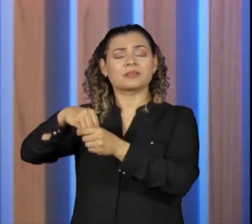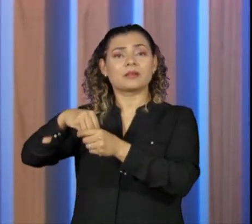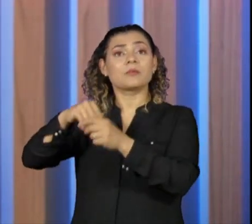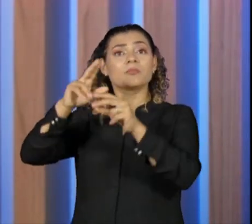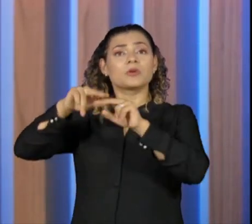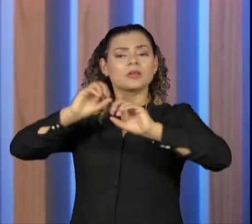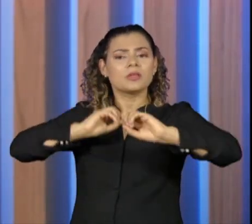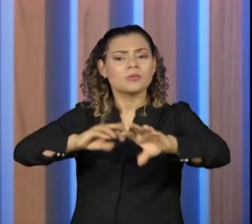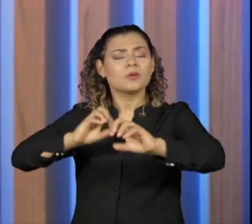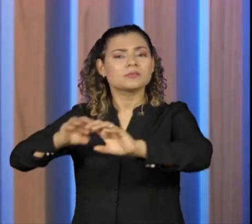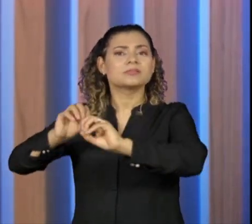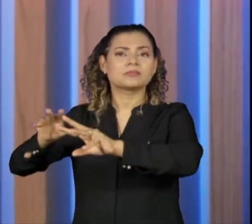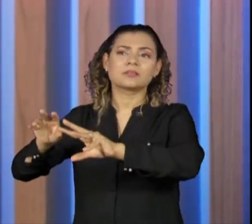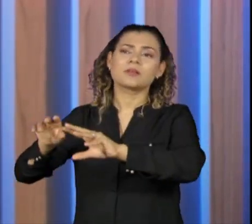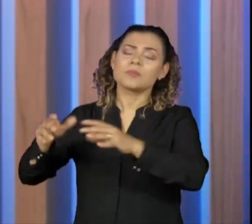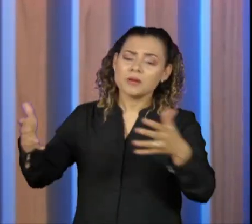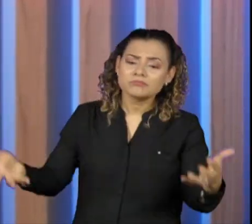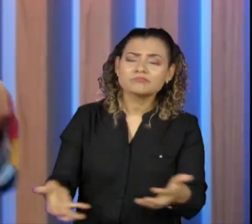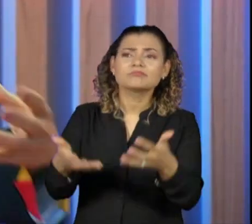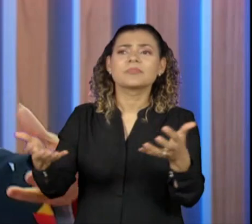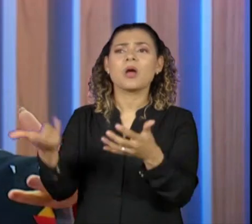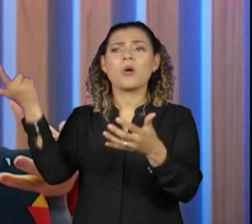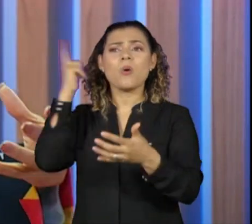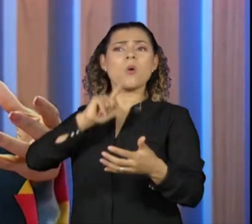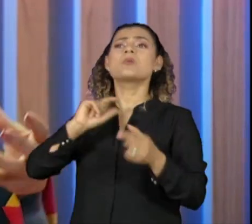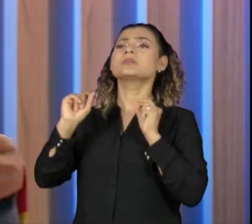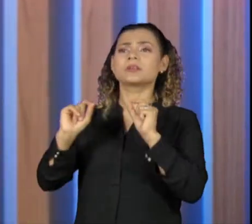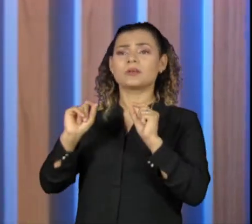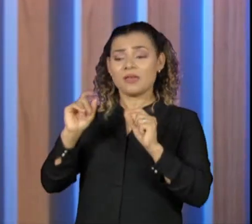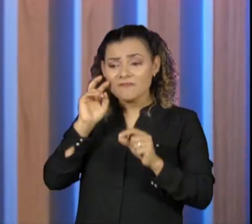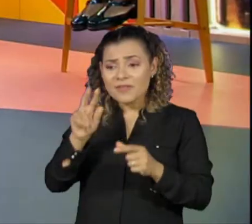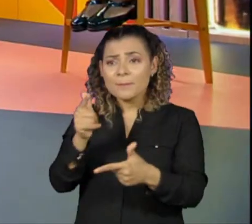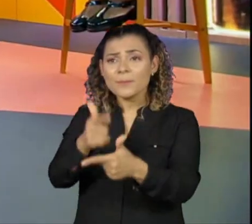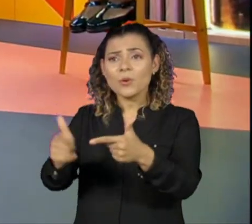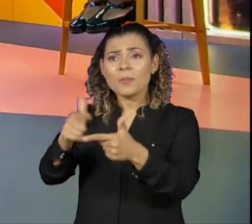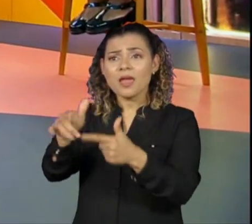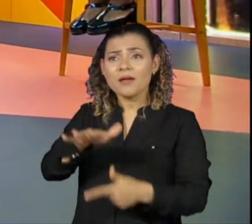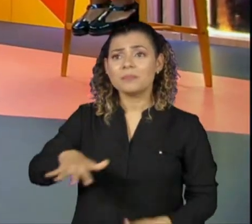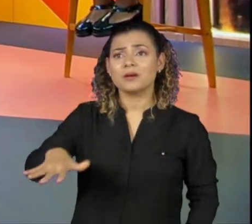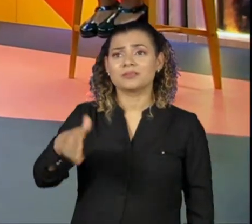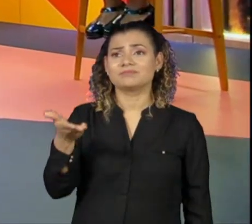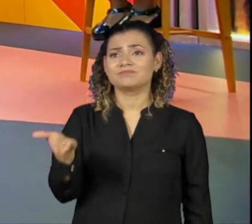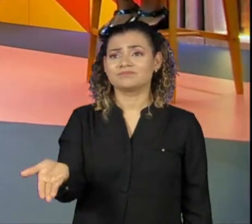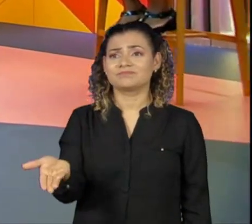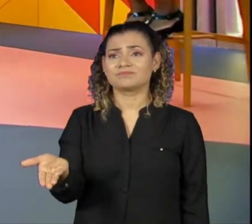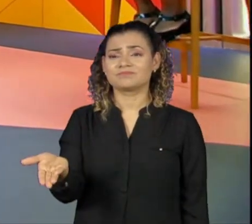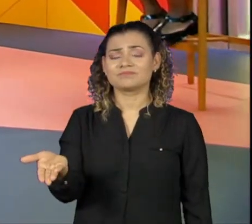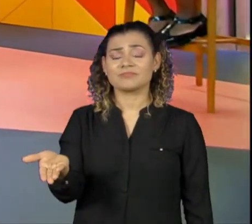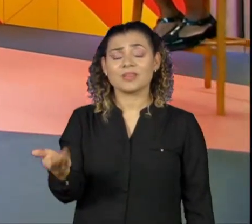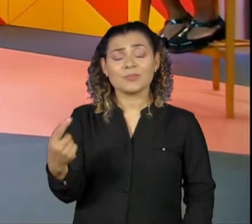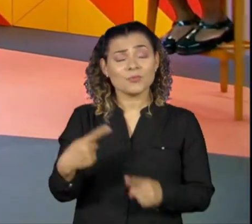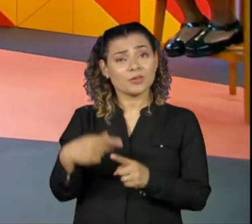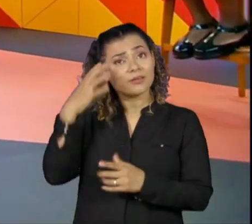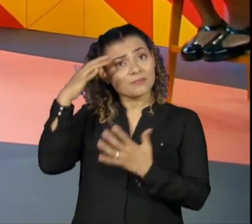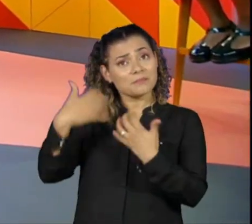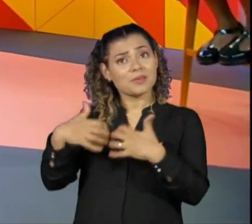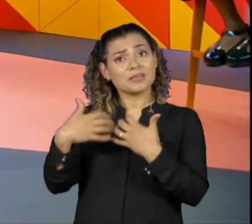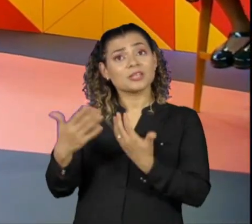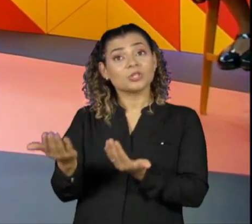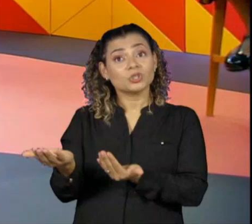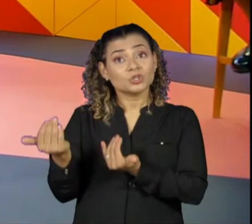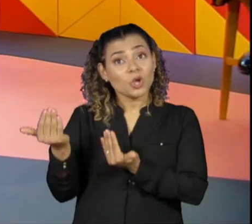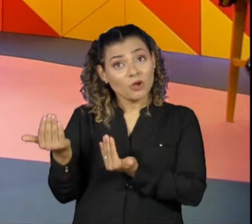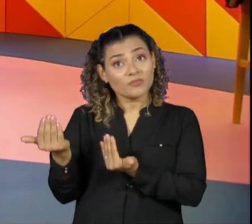educação, para que a gente possa olhar para esse problema como coletivo, por quê? Quando você pensa jovens,